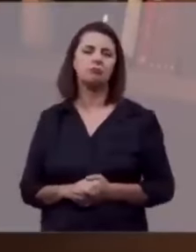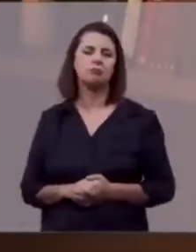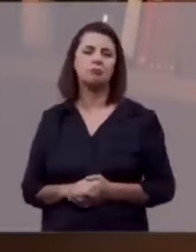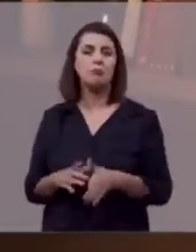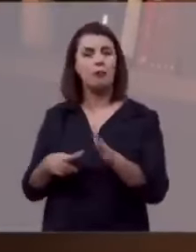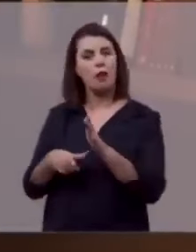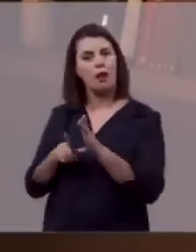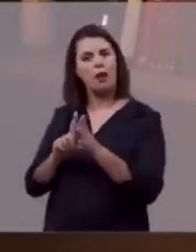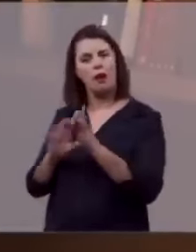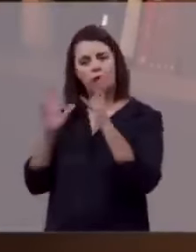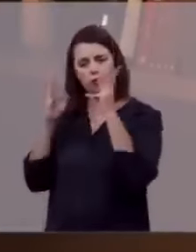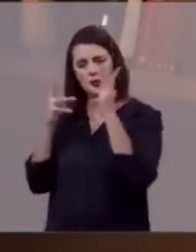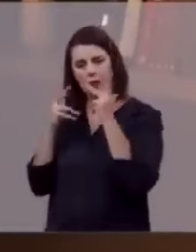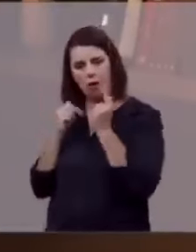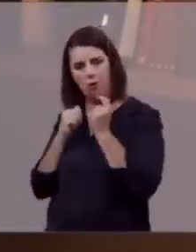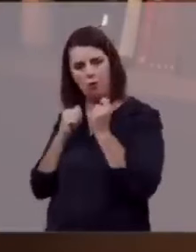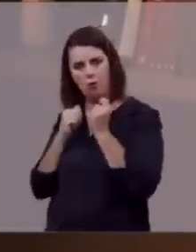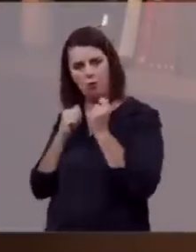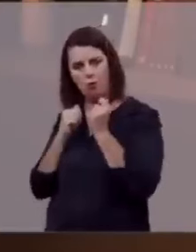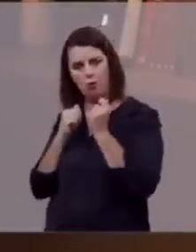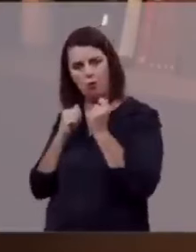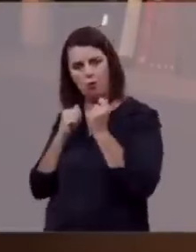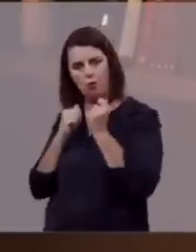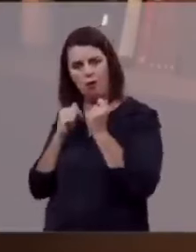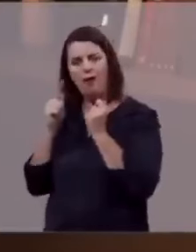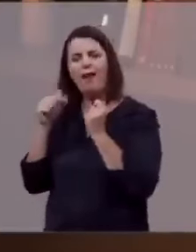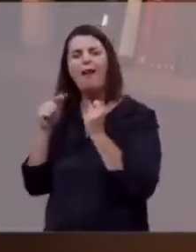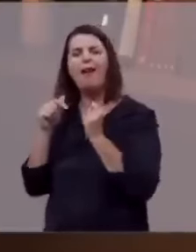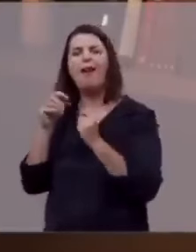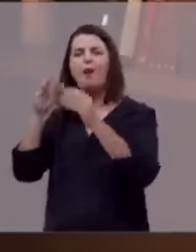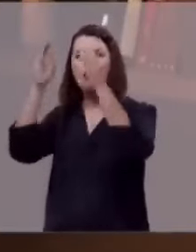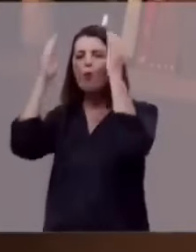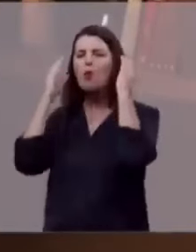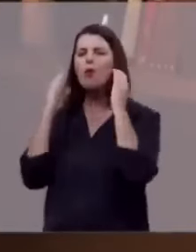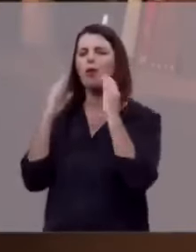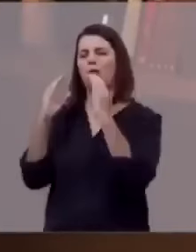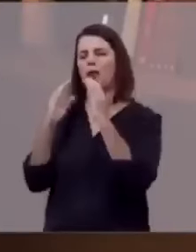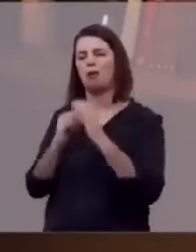Antes de ser o leão, ele é o cordeiro.